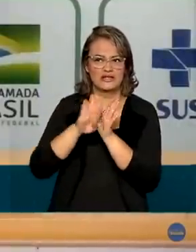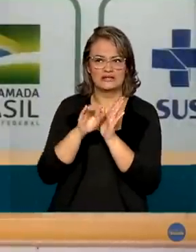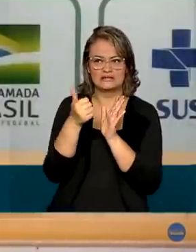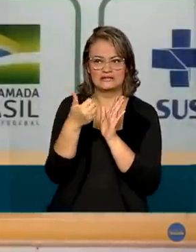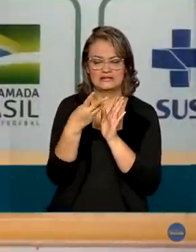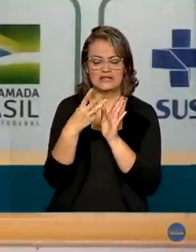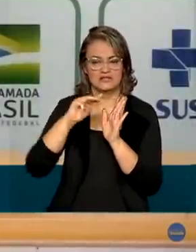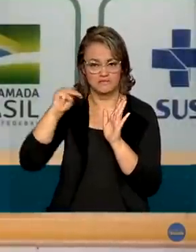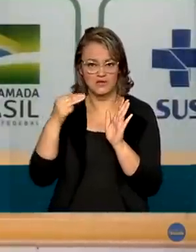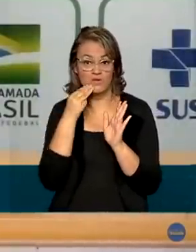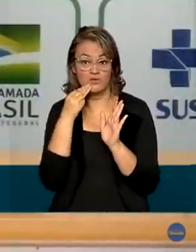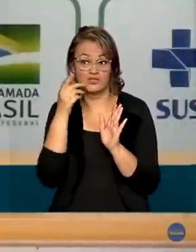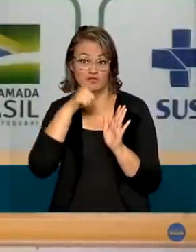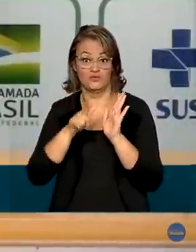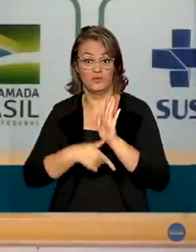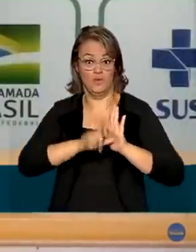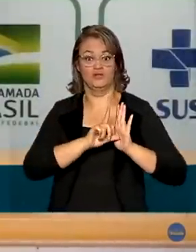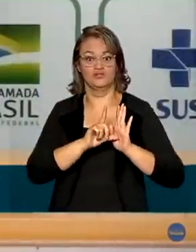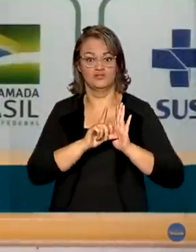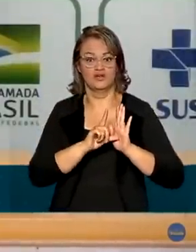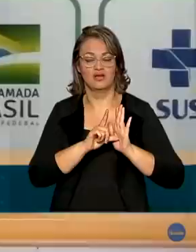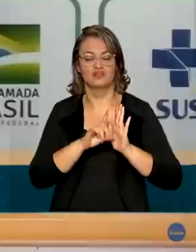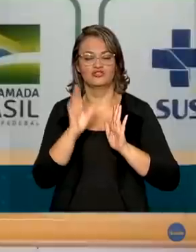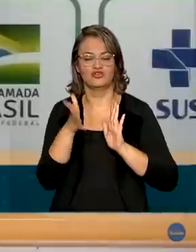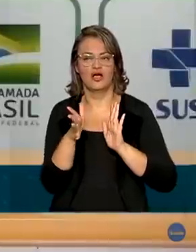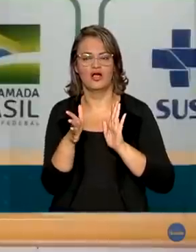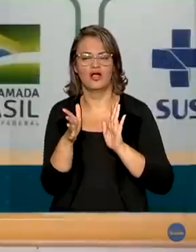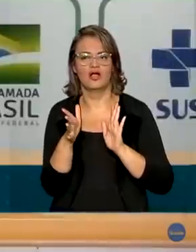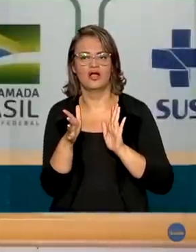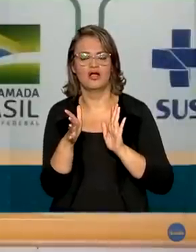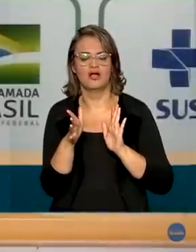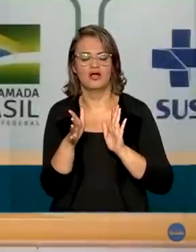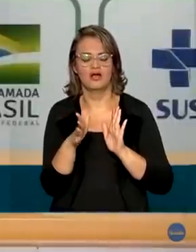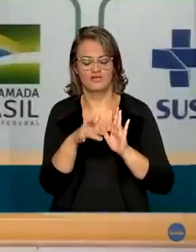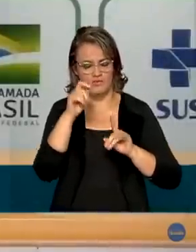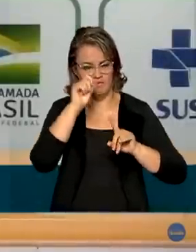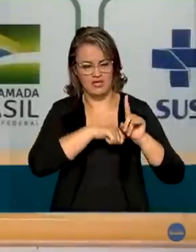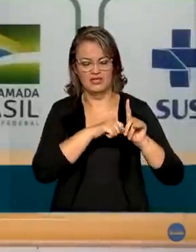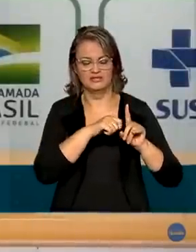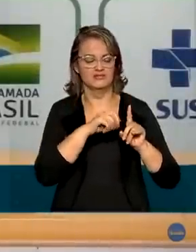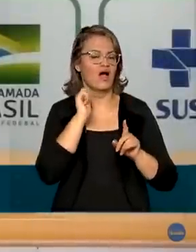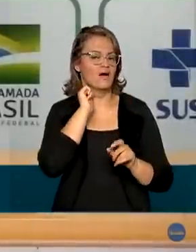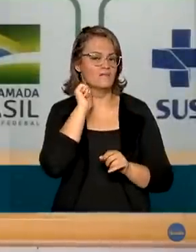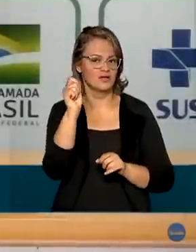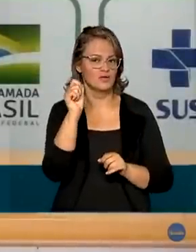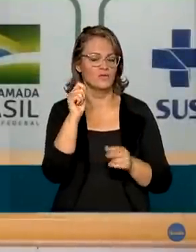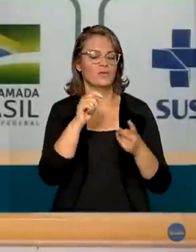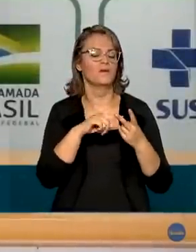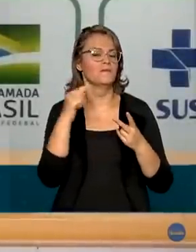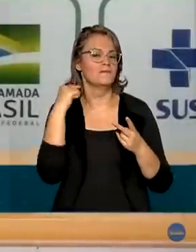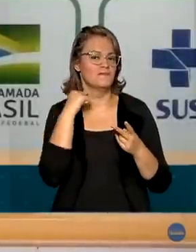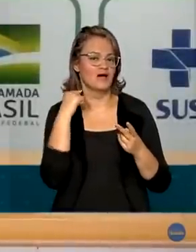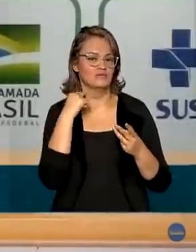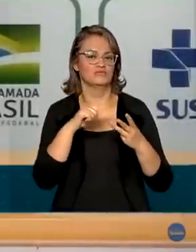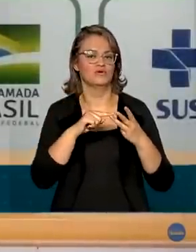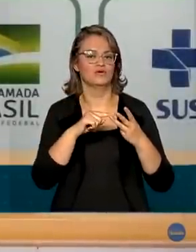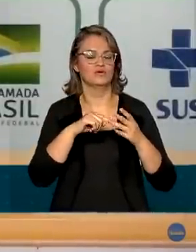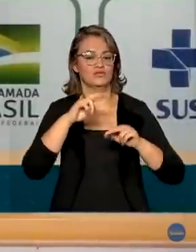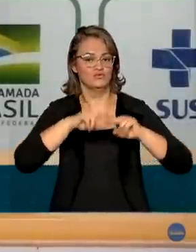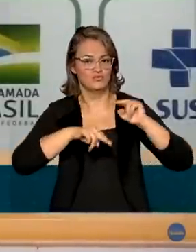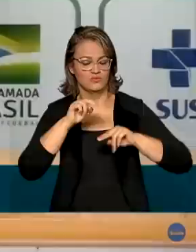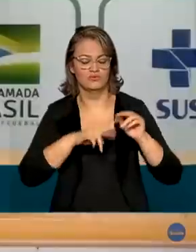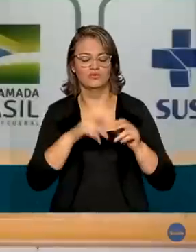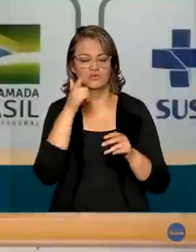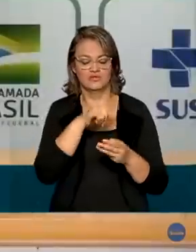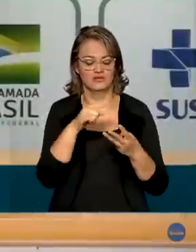doses e nós conseguimos antecipar já para o mês de abril, maio e junho 15